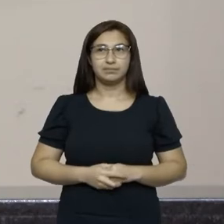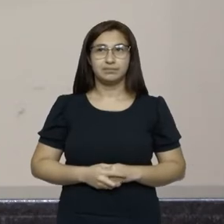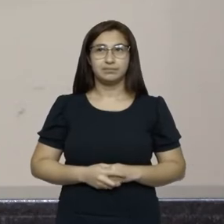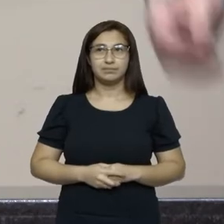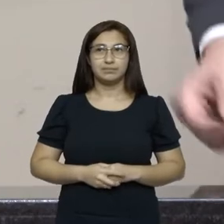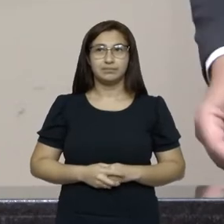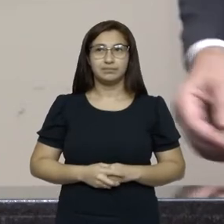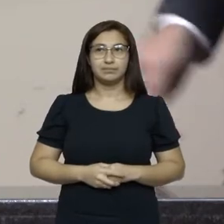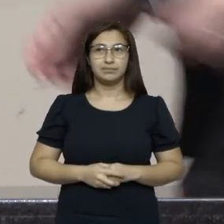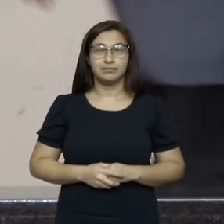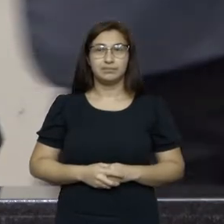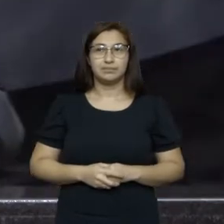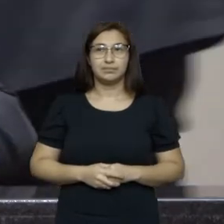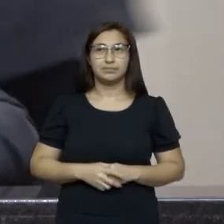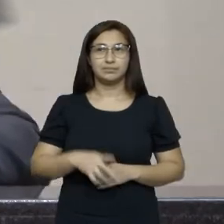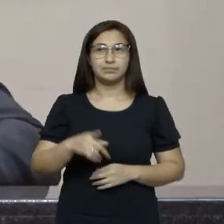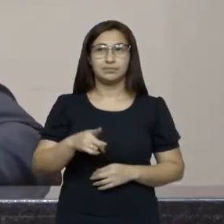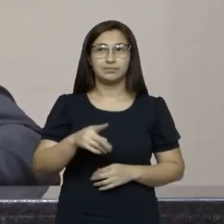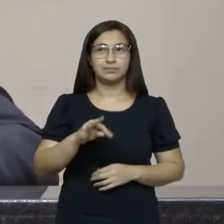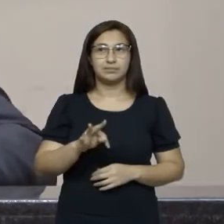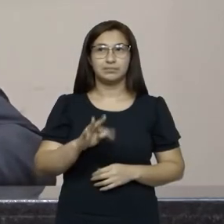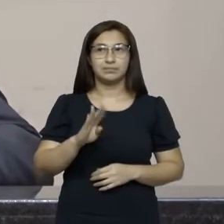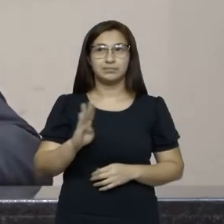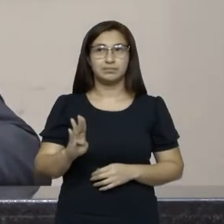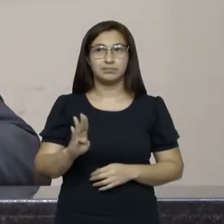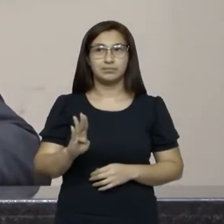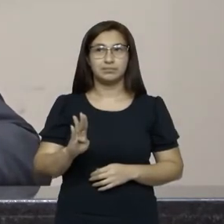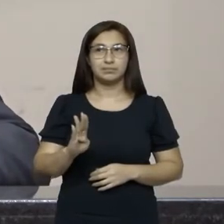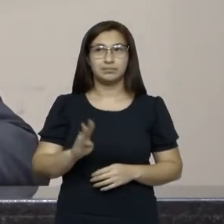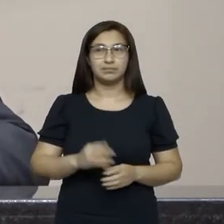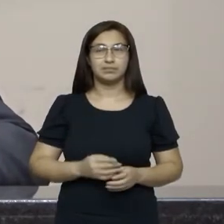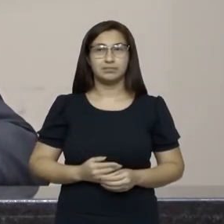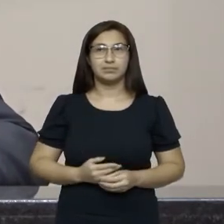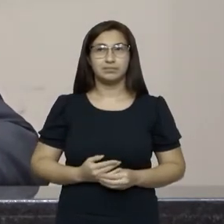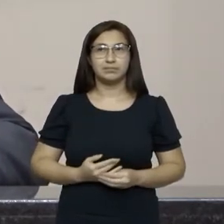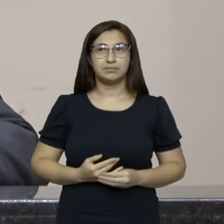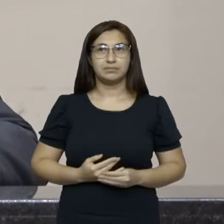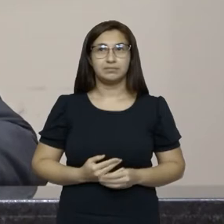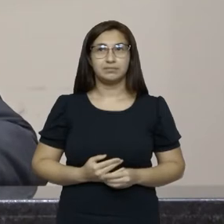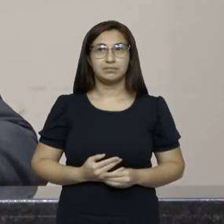PTB PTB então